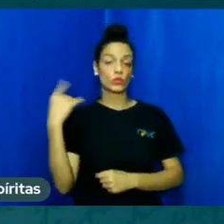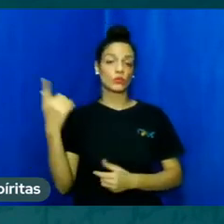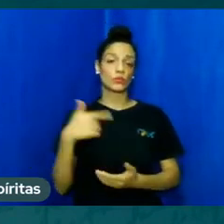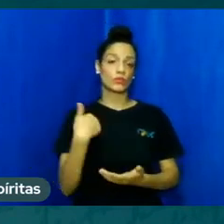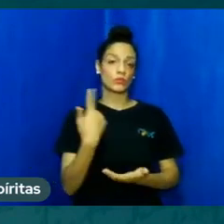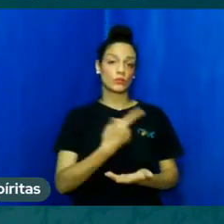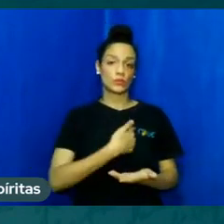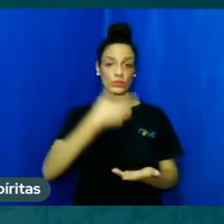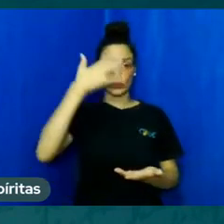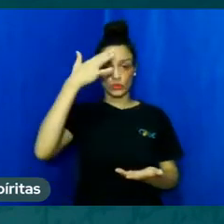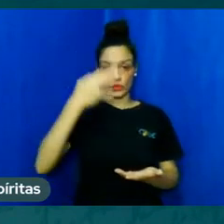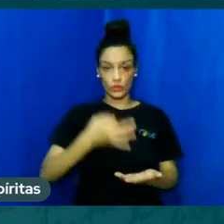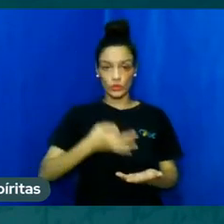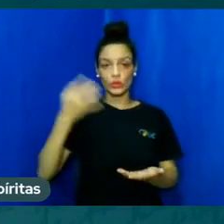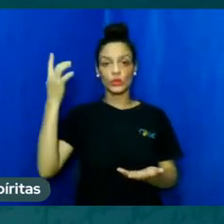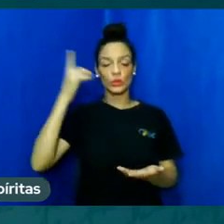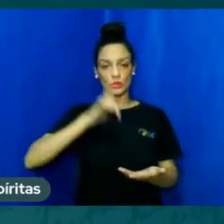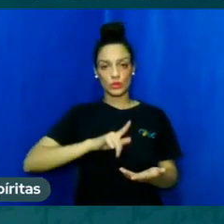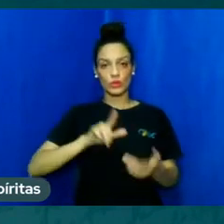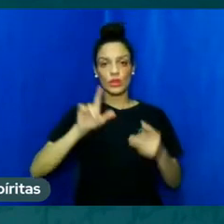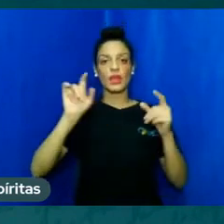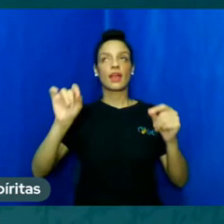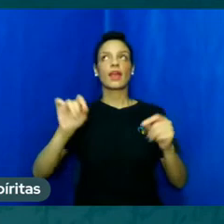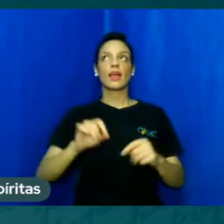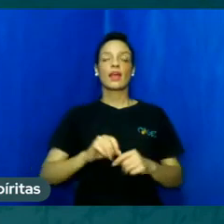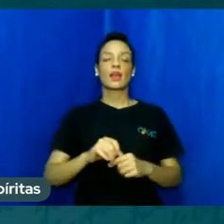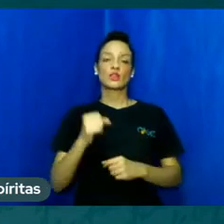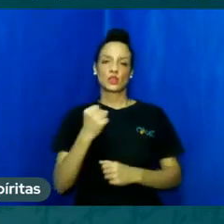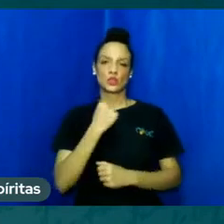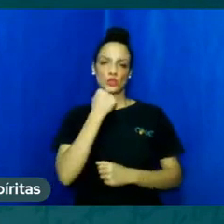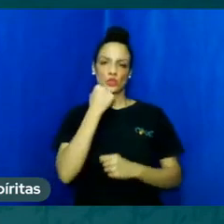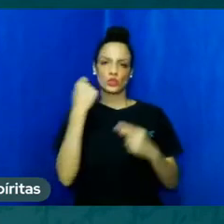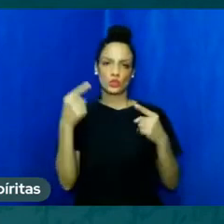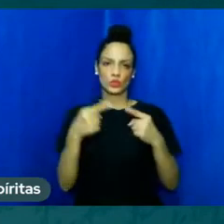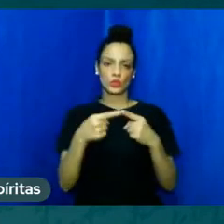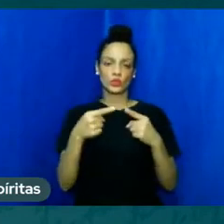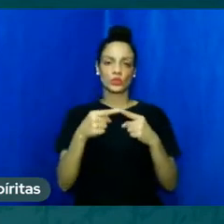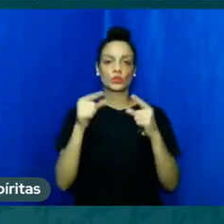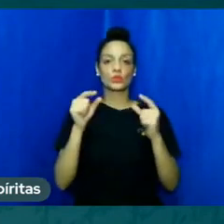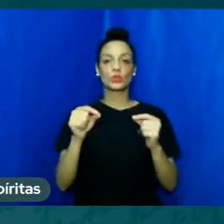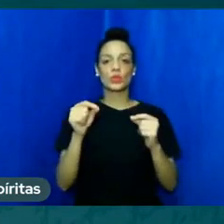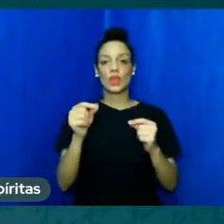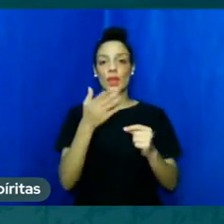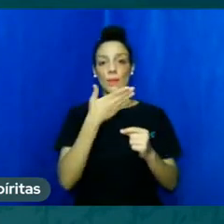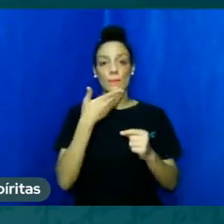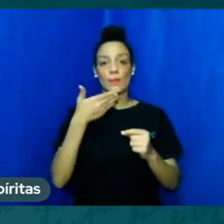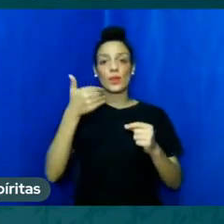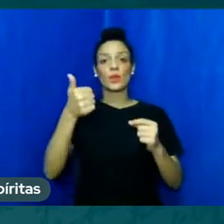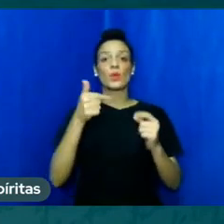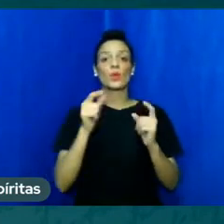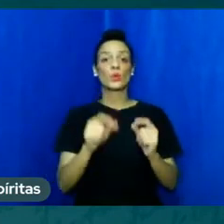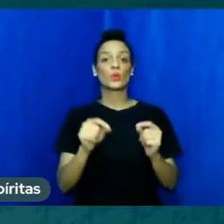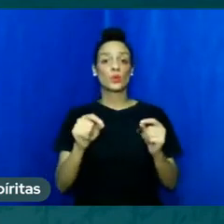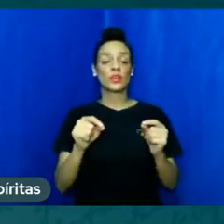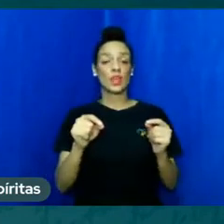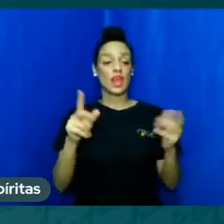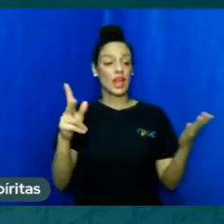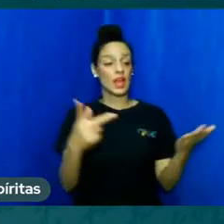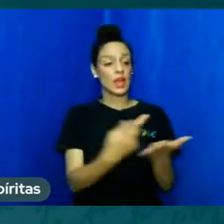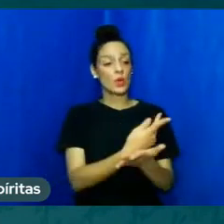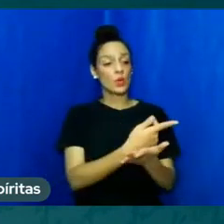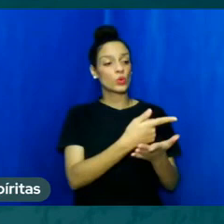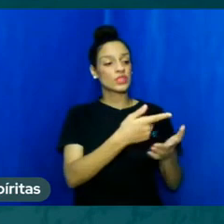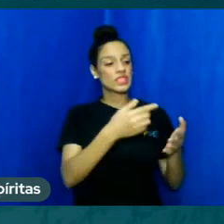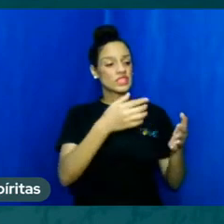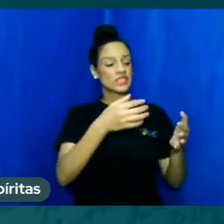esse pensamento socrático que no aspecto mais vale receber a injustiça